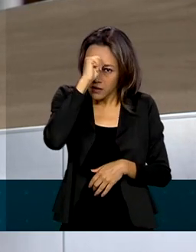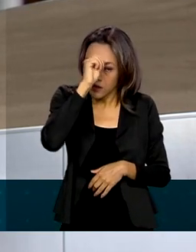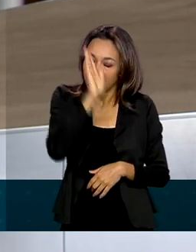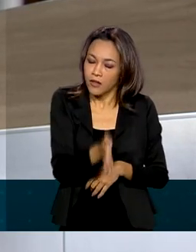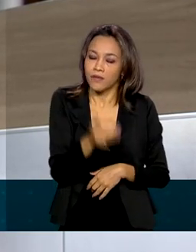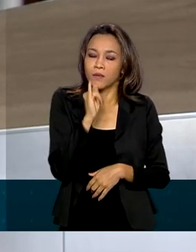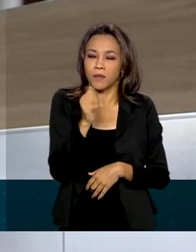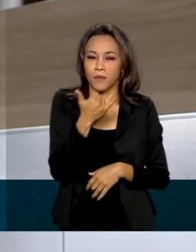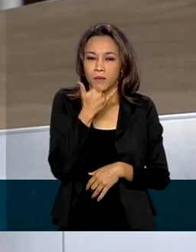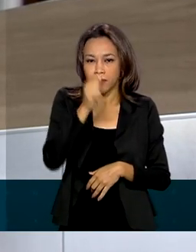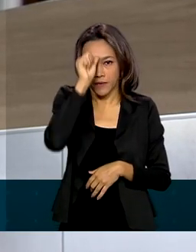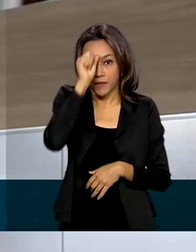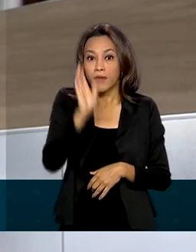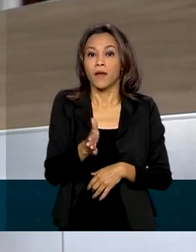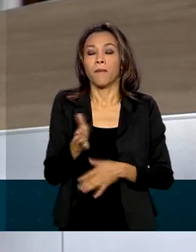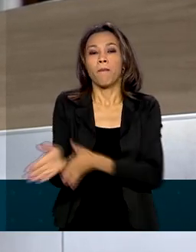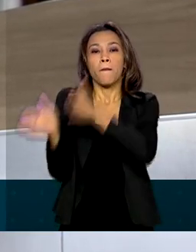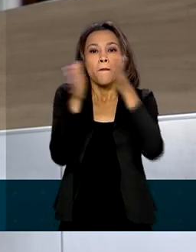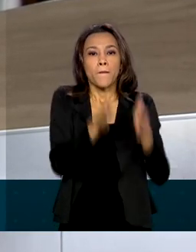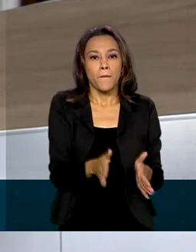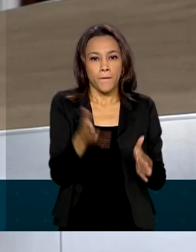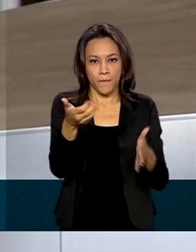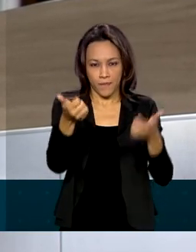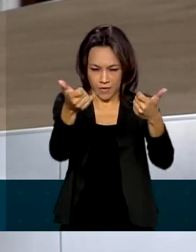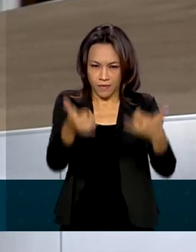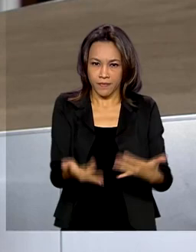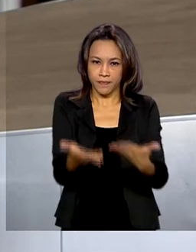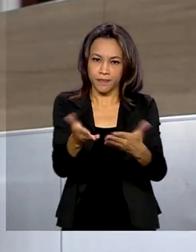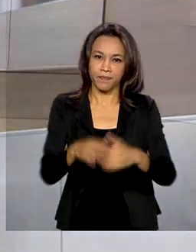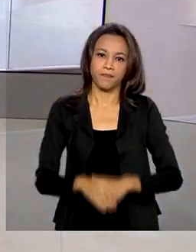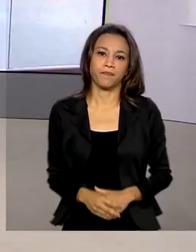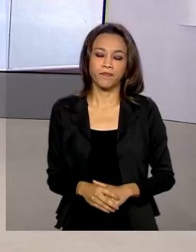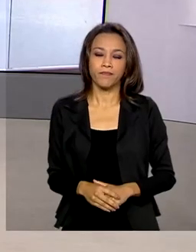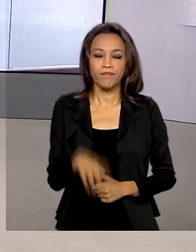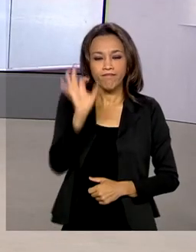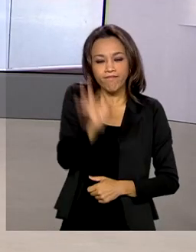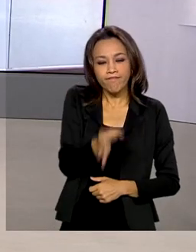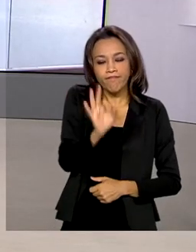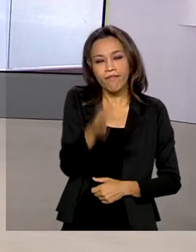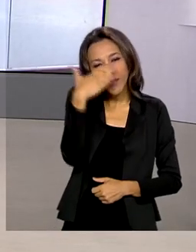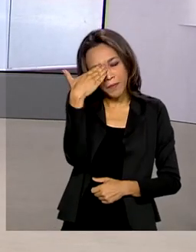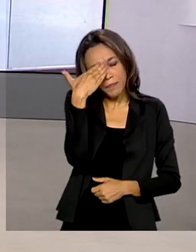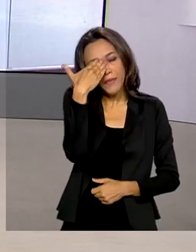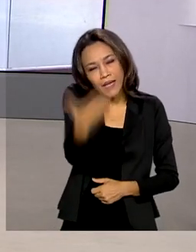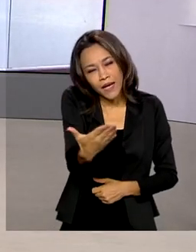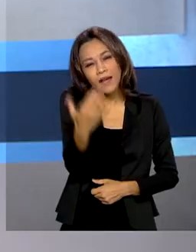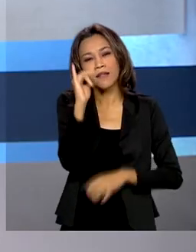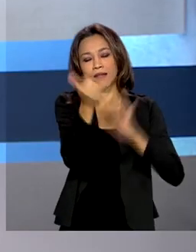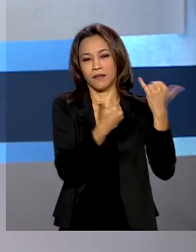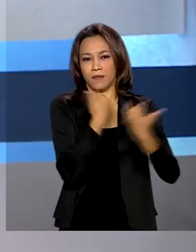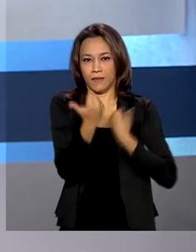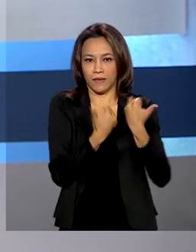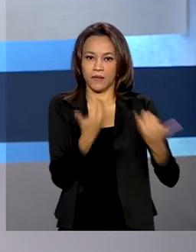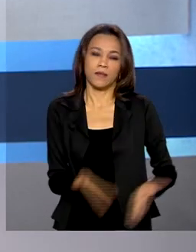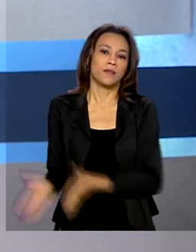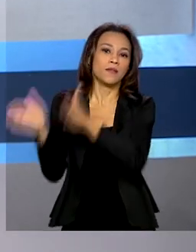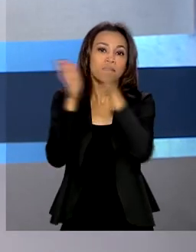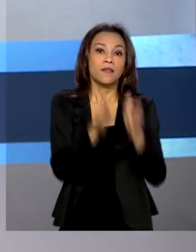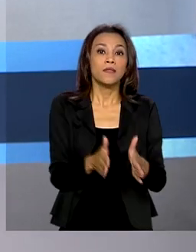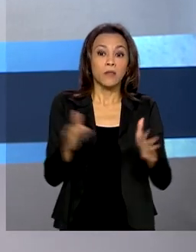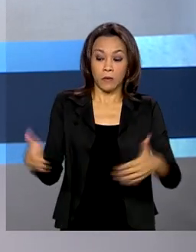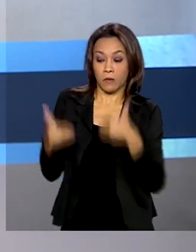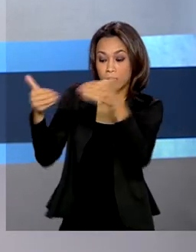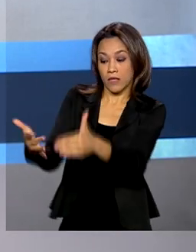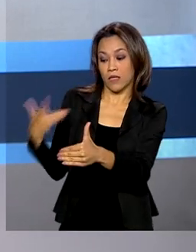do imunizante britânico. Renata, volto com você no estúdio. Tá certo, Gabi. Obrigada pelas suas informações. E olha, o Ministério da